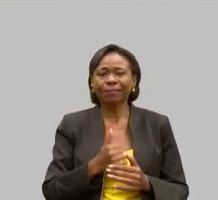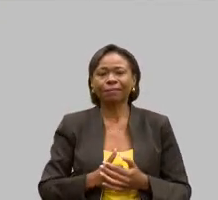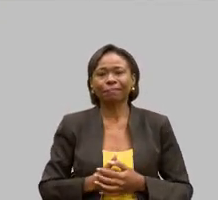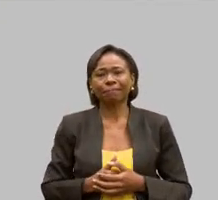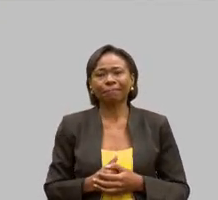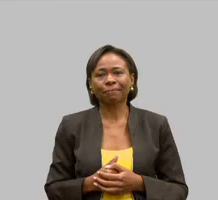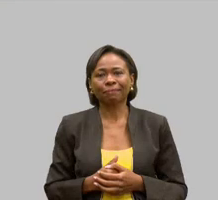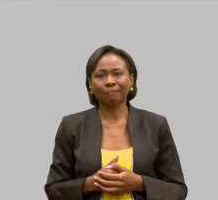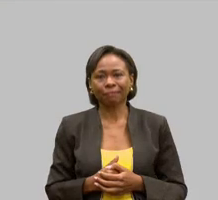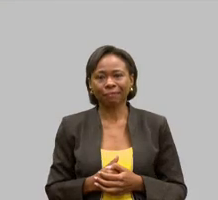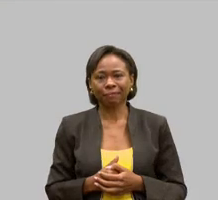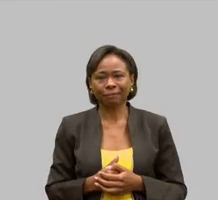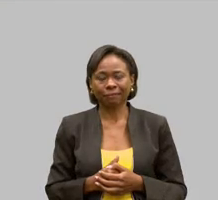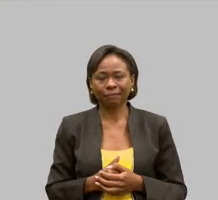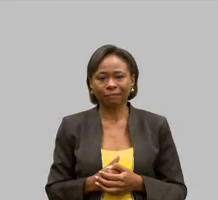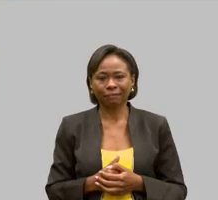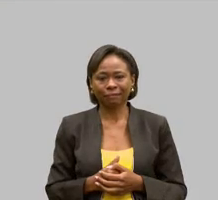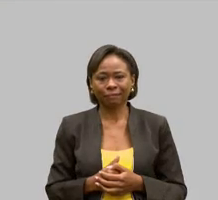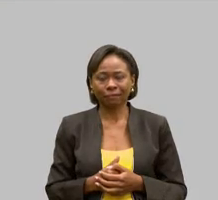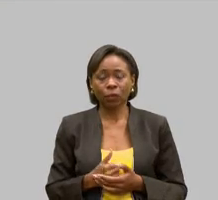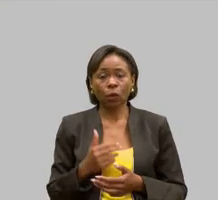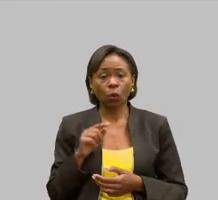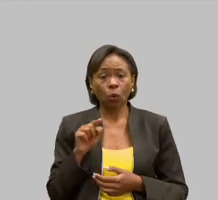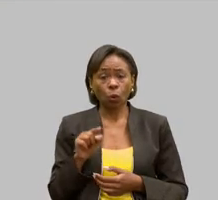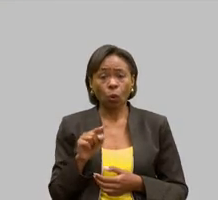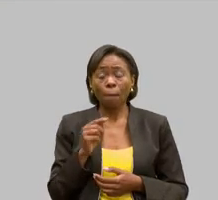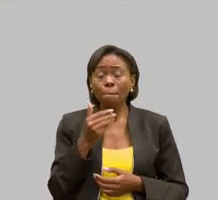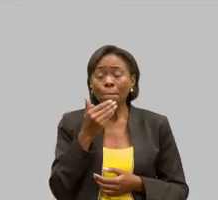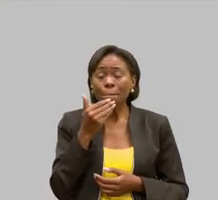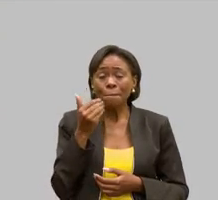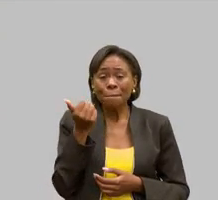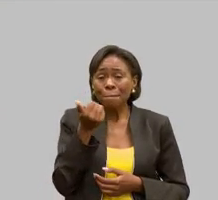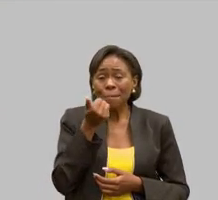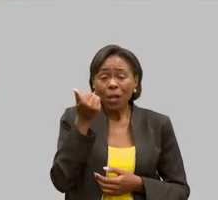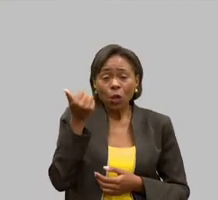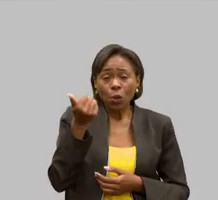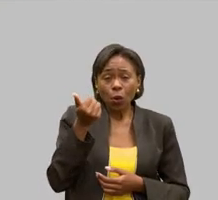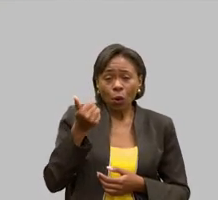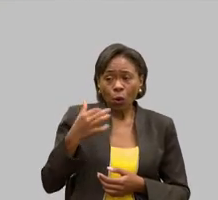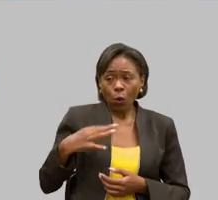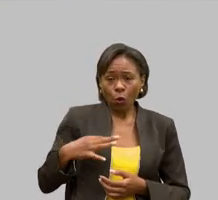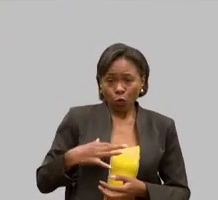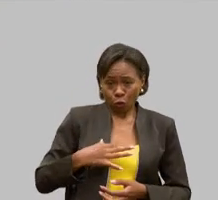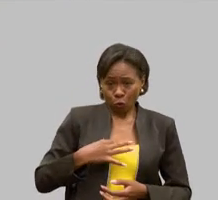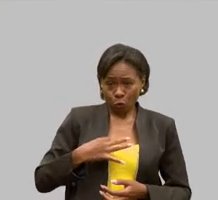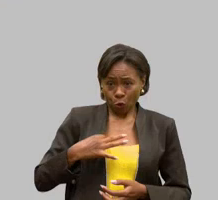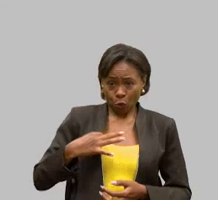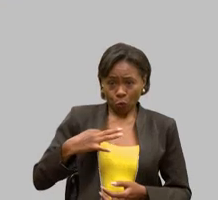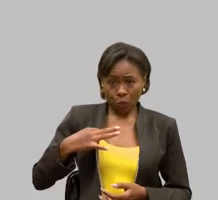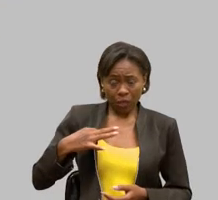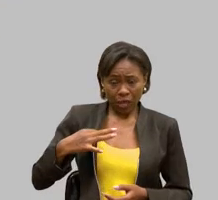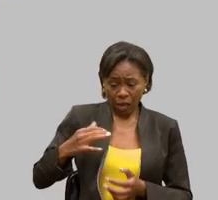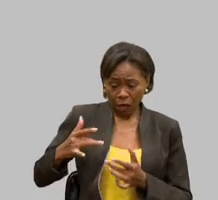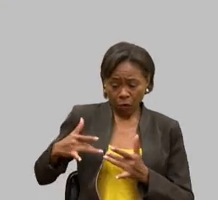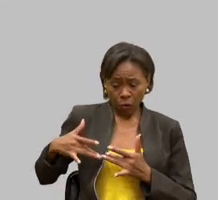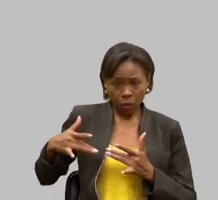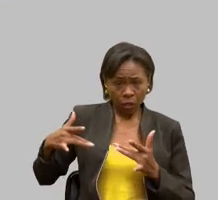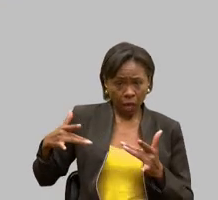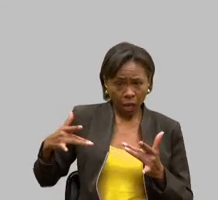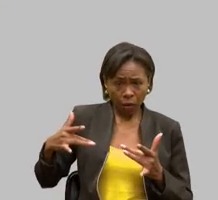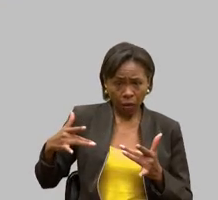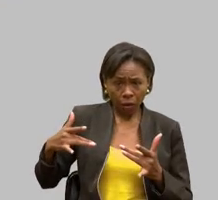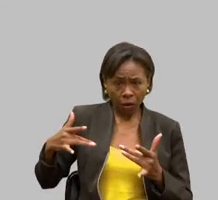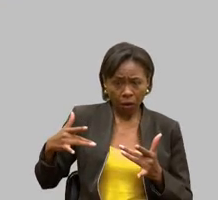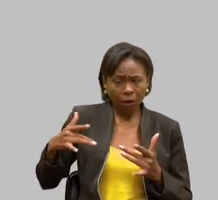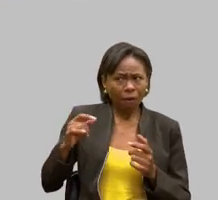O melhor é o melhor voluntário. Não é fazer o que você gosta